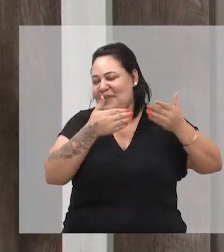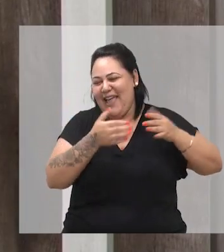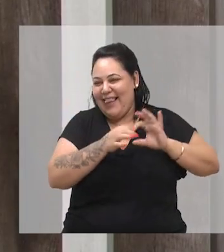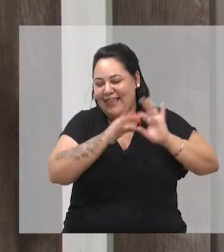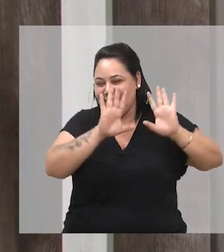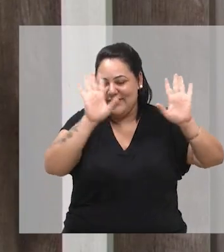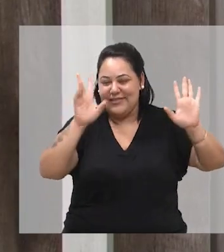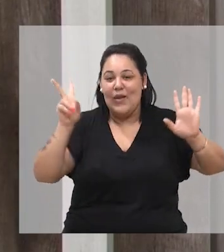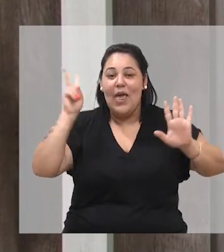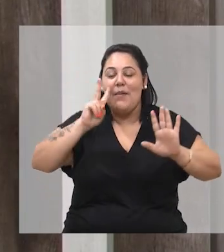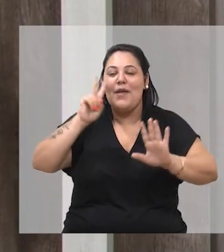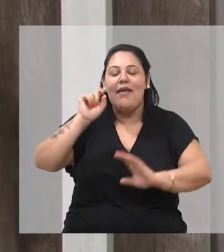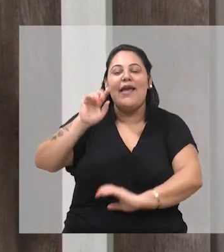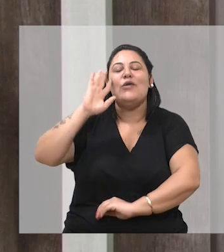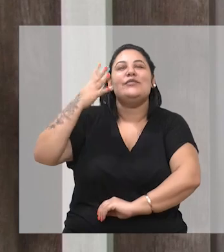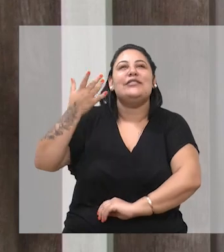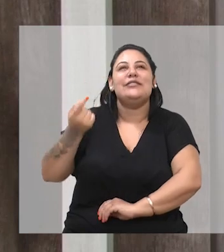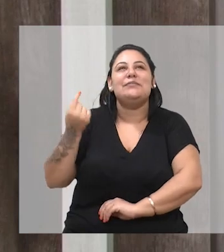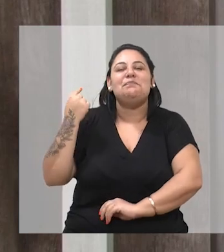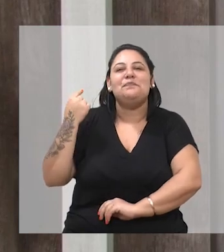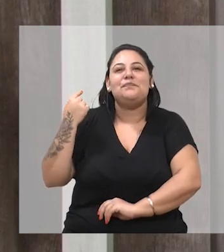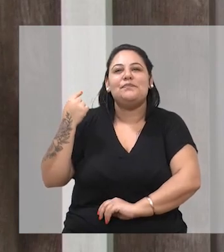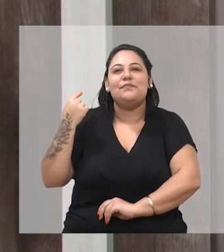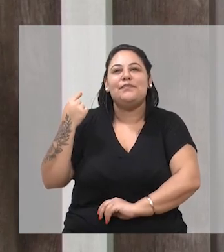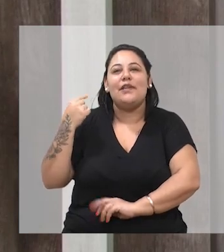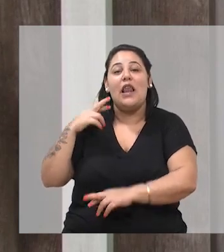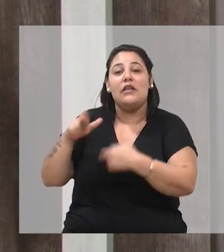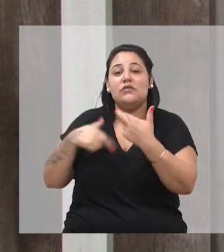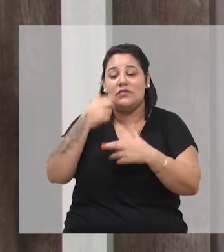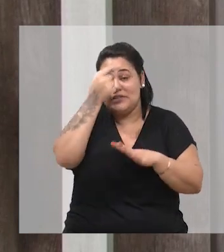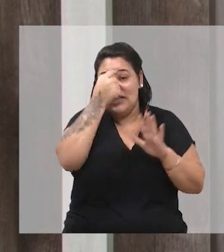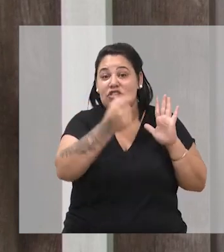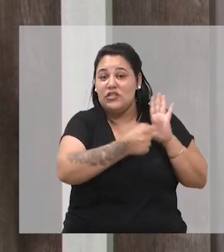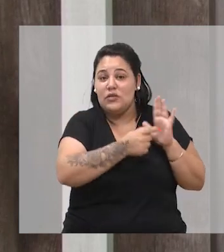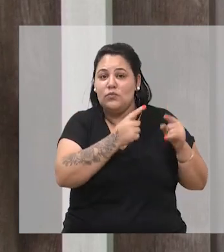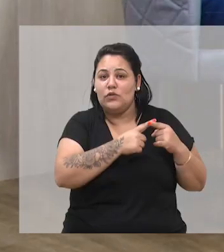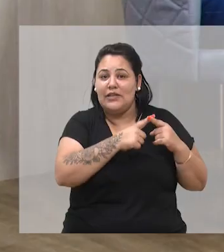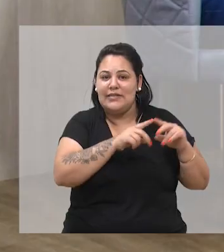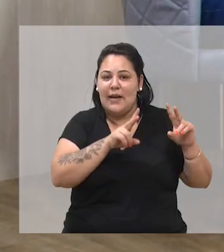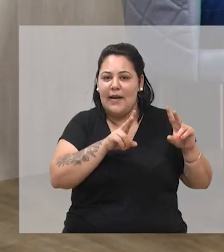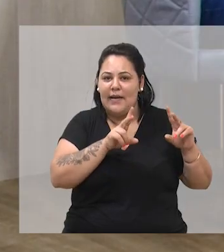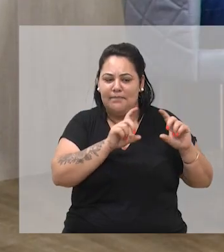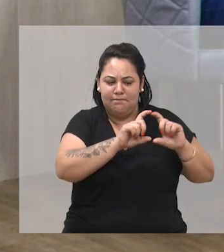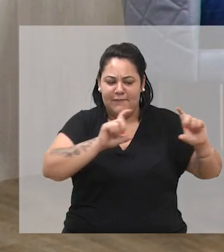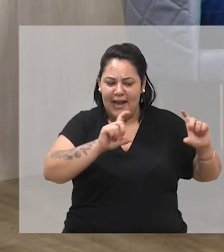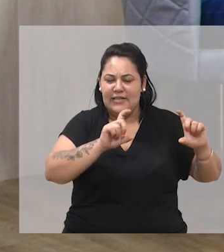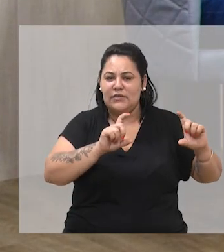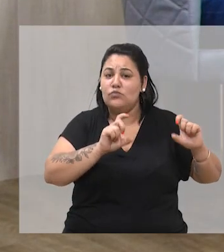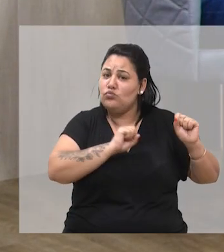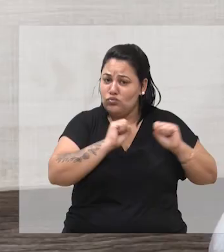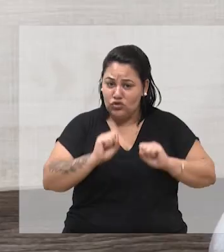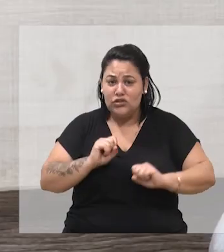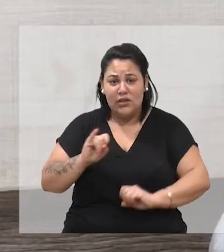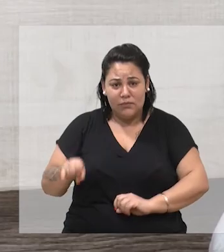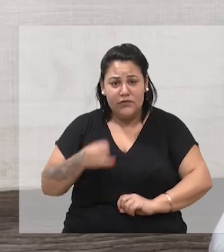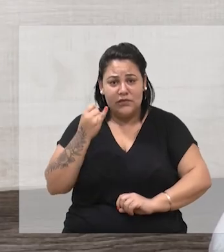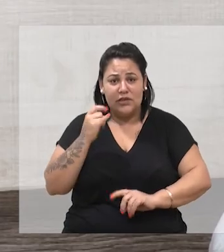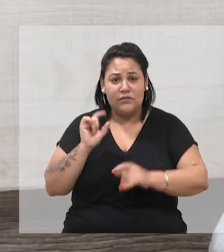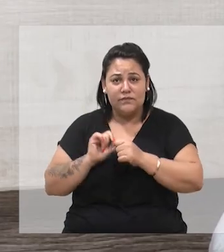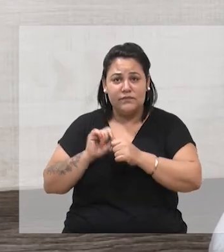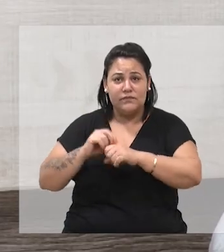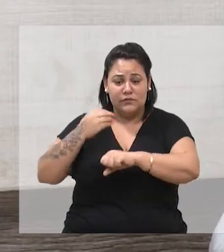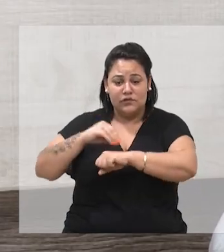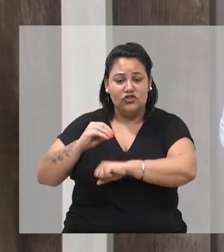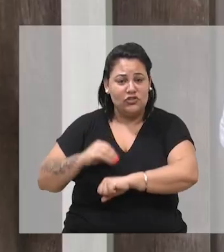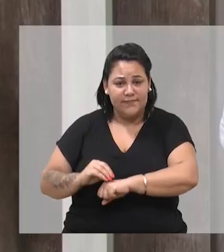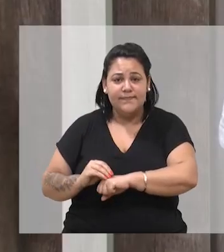e também já te cobrar que cheguem logo esses dois volumes que estão faltando. Muito bem. O volume